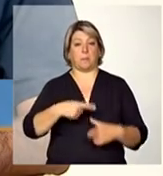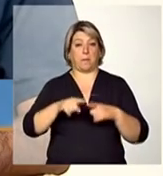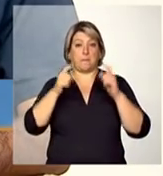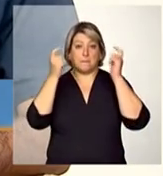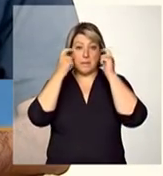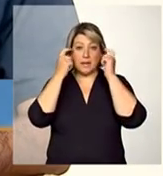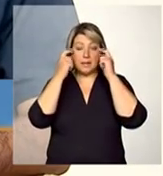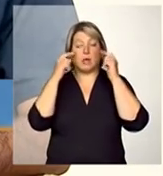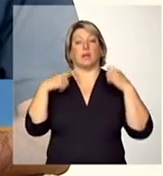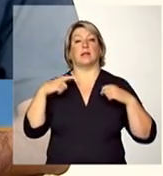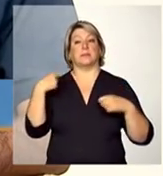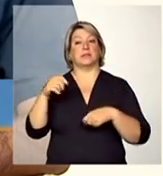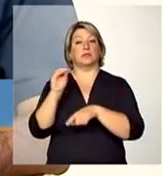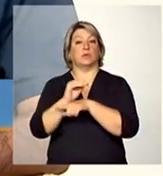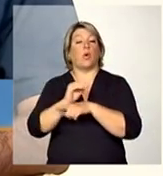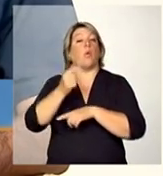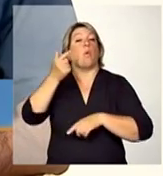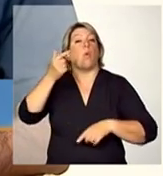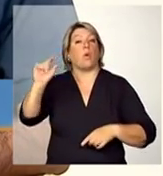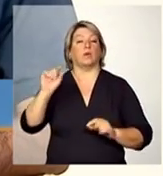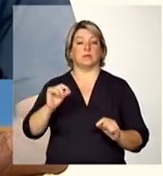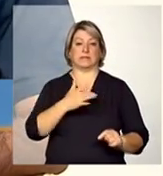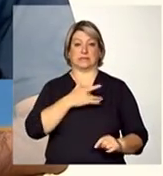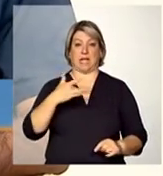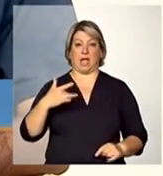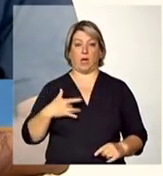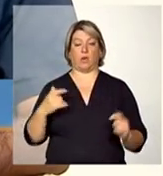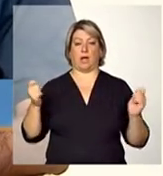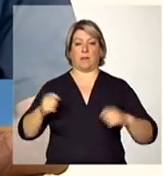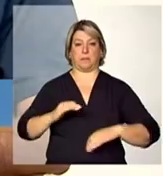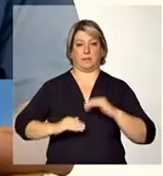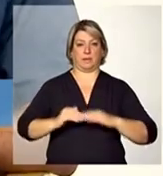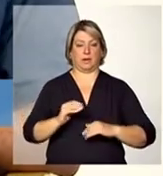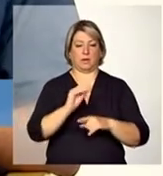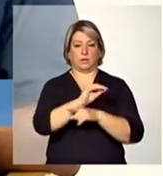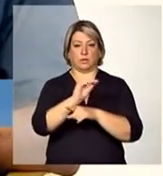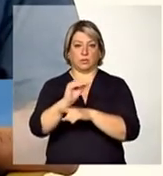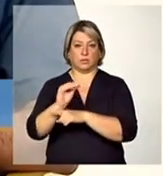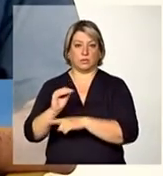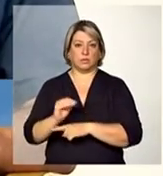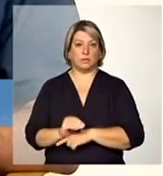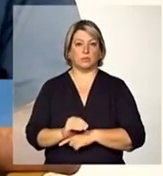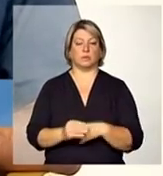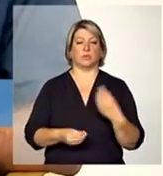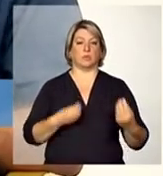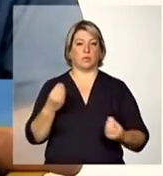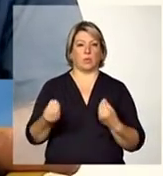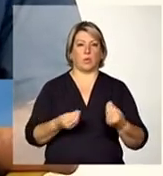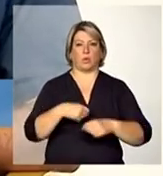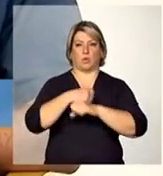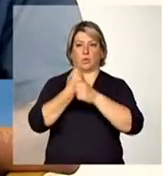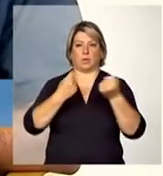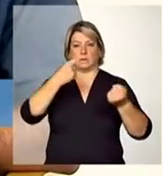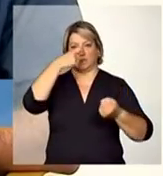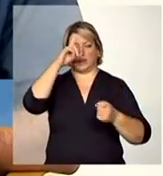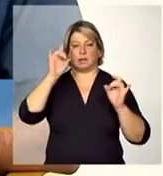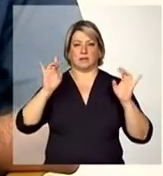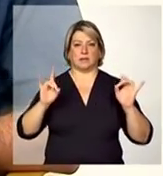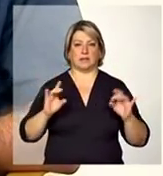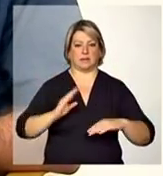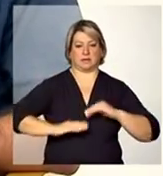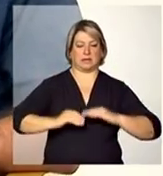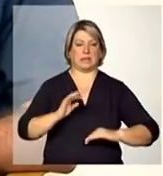outros suportes que são suportes que a saúde está capacitada e que tem toda a infraestrutura e as condições técnicas